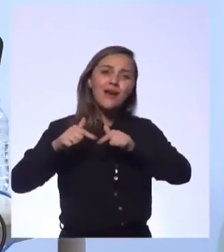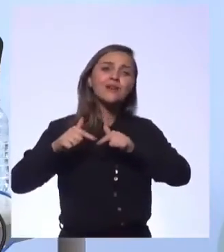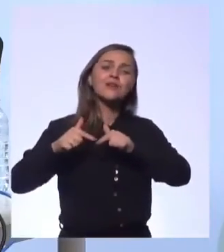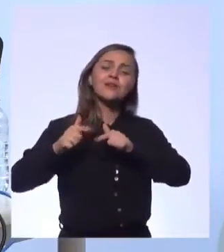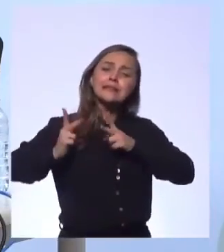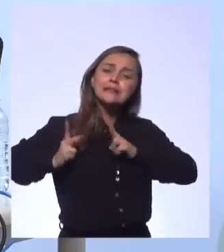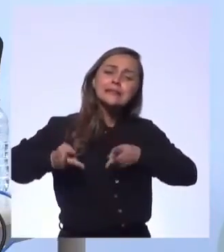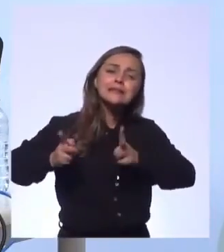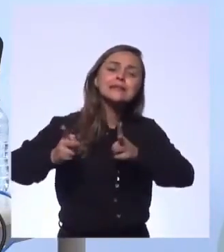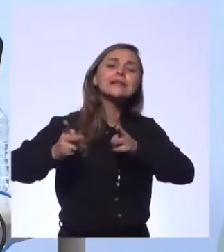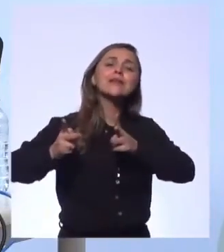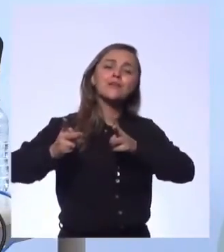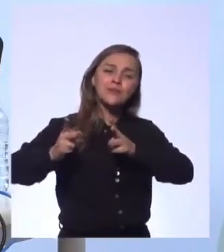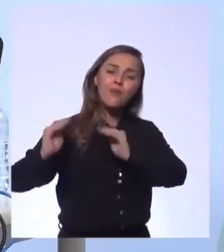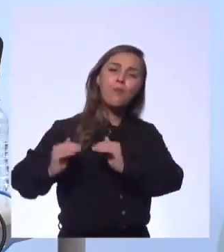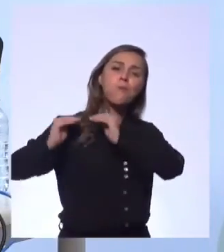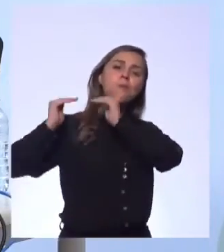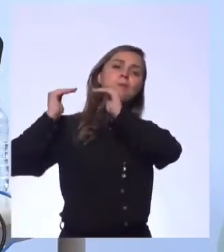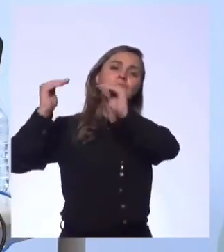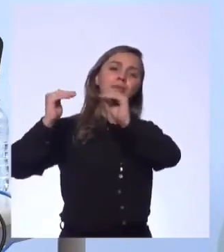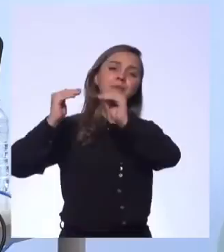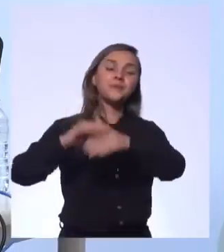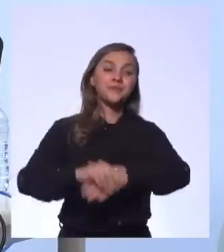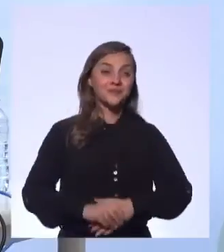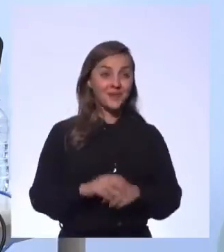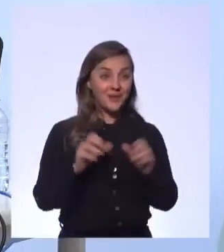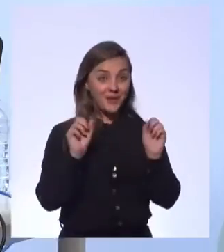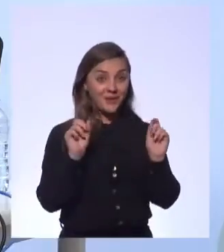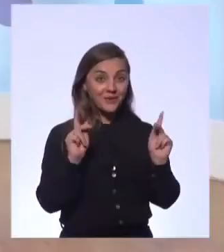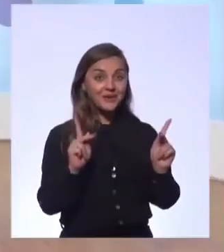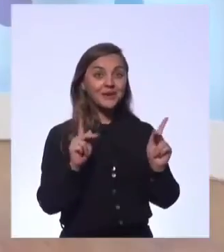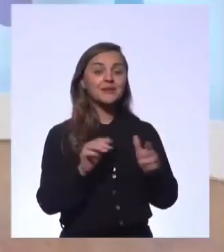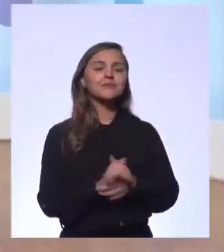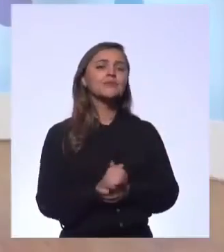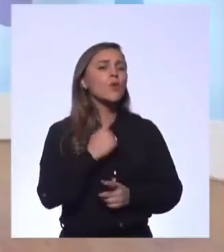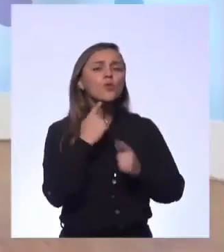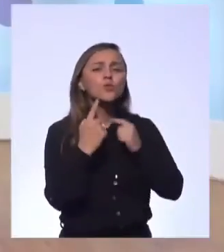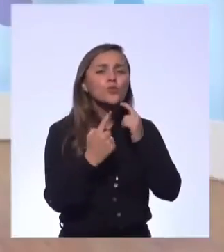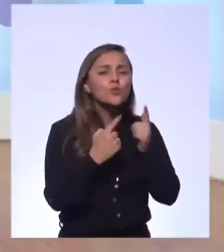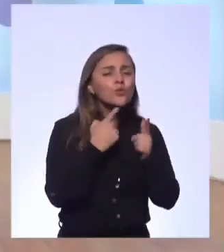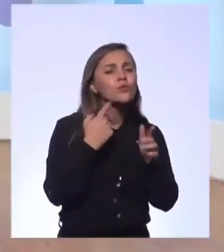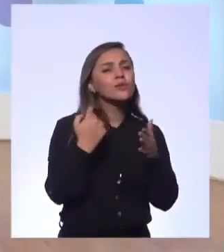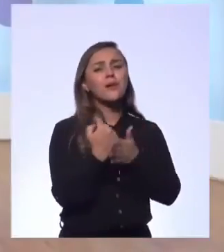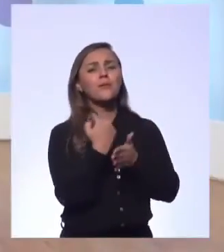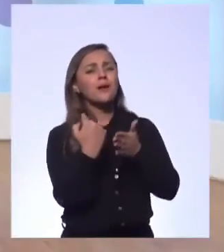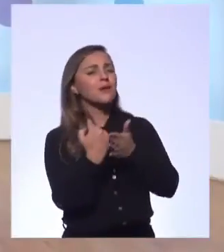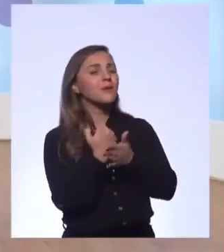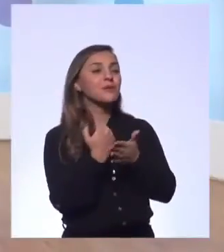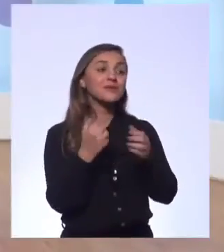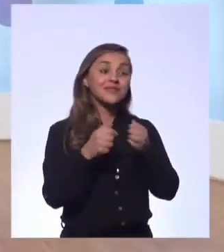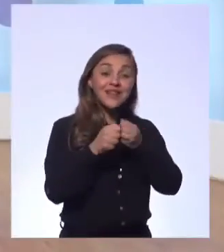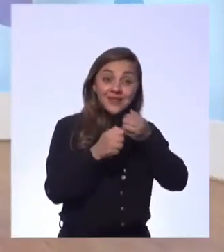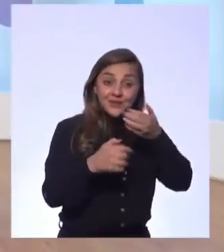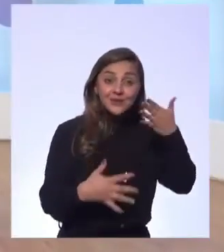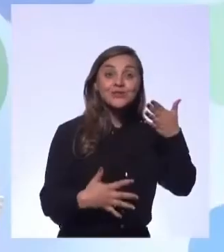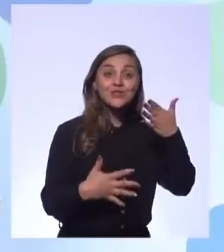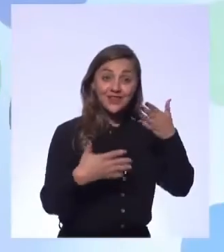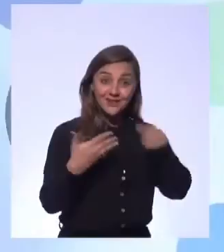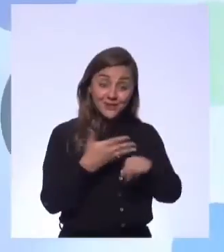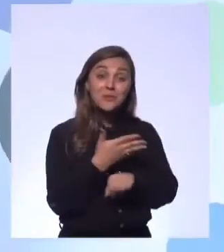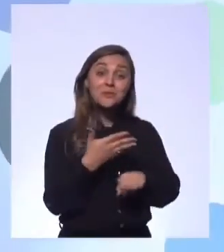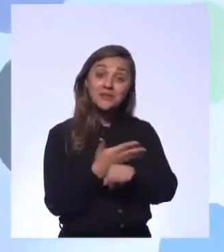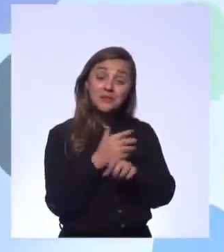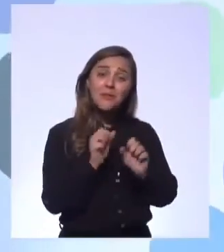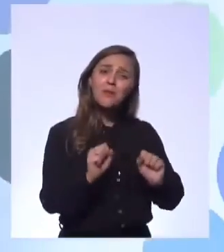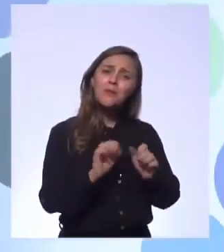vez mais sobressai. Tudo bem? Sim. Dúvidas, perguntas? Vamos lá, meu amigo Mauro. Me ajuda aí. está aberto, o pessoal quiser fazer